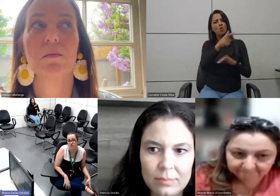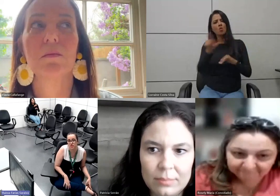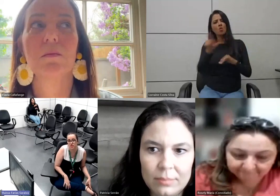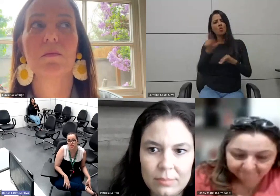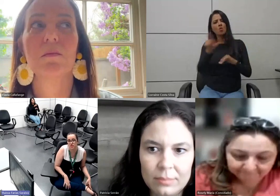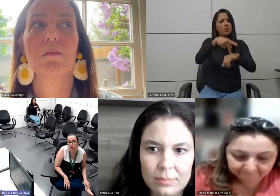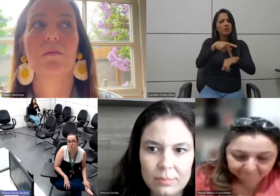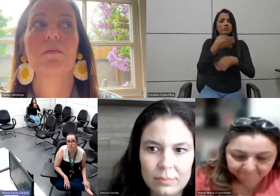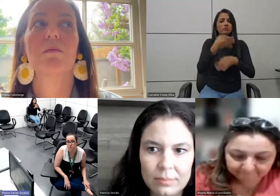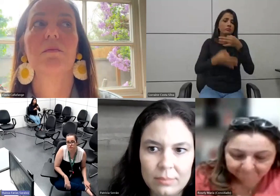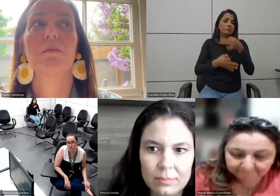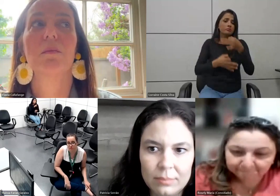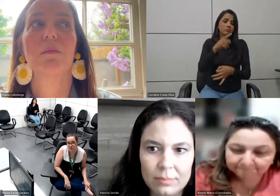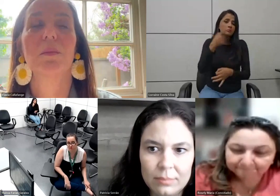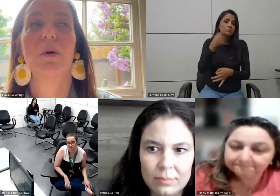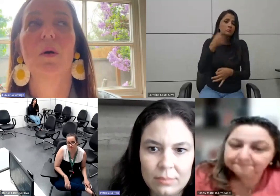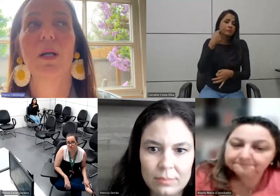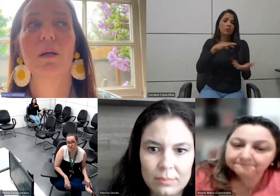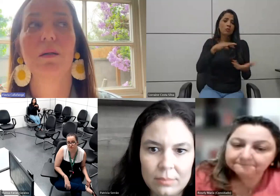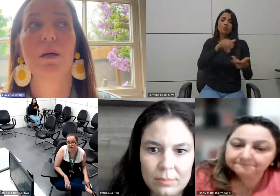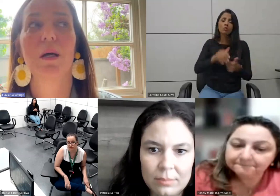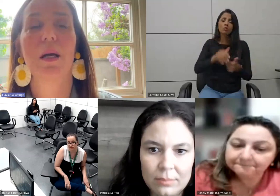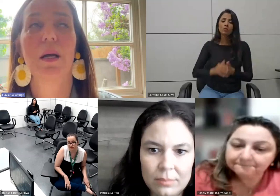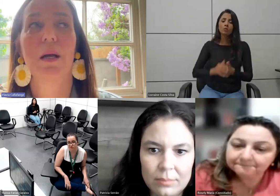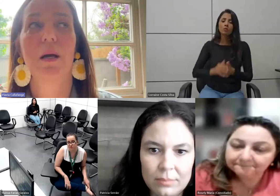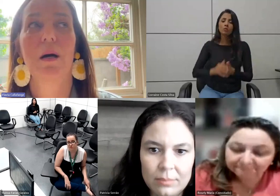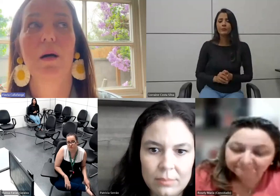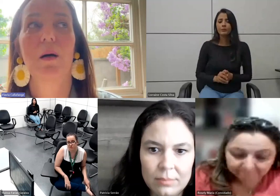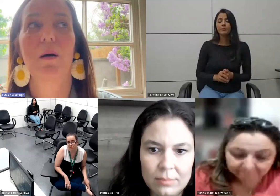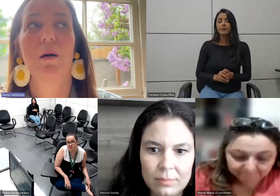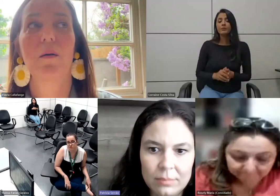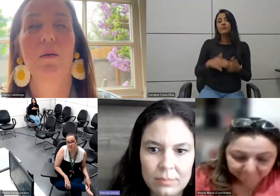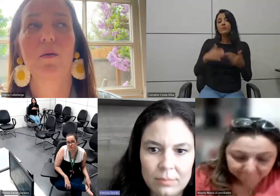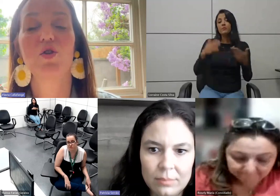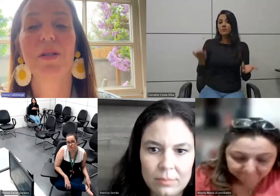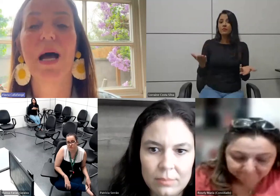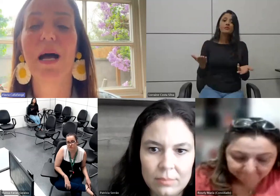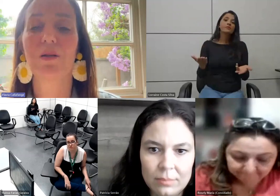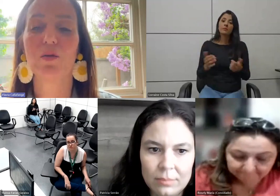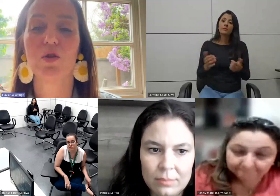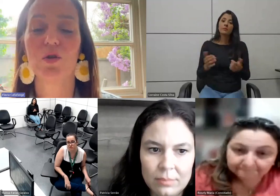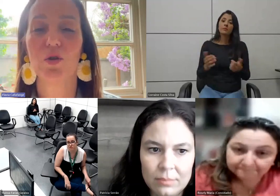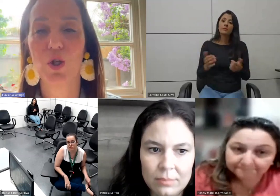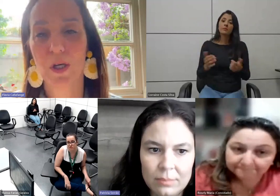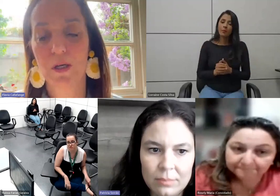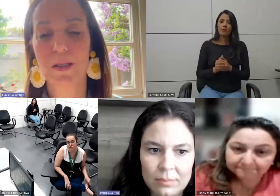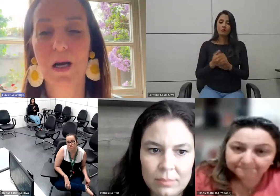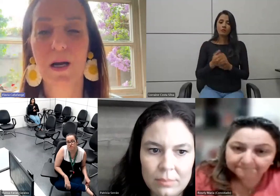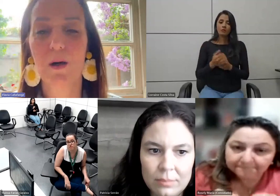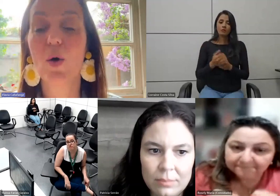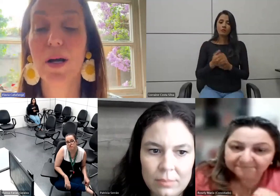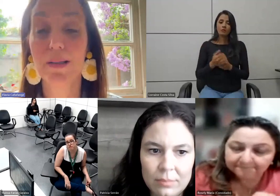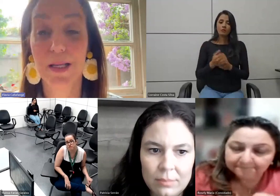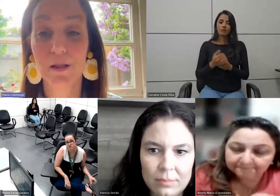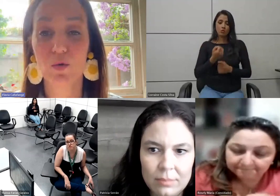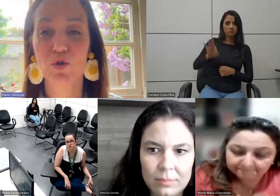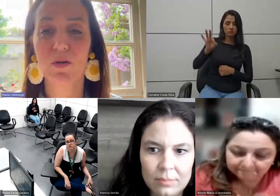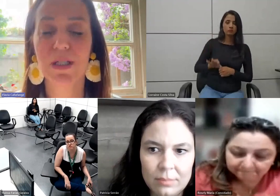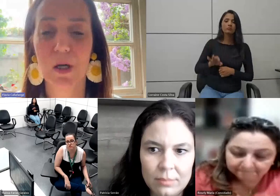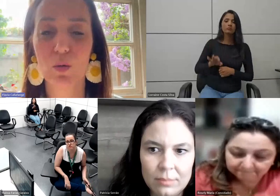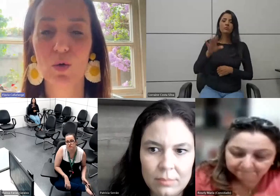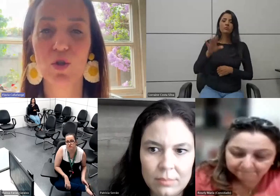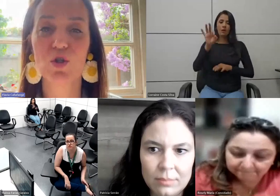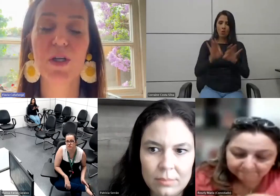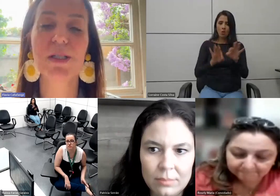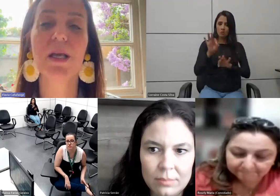outros países daí fora Olha os dados da Organização